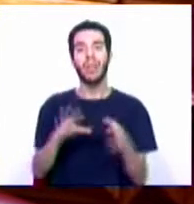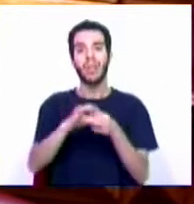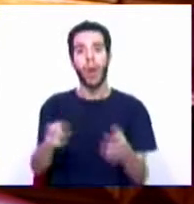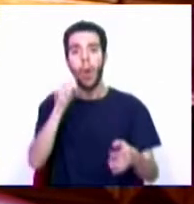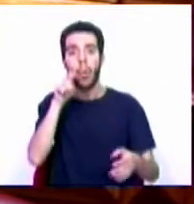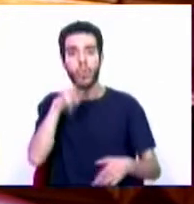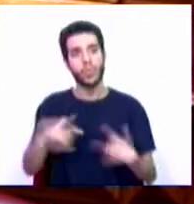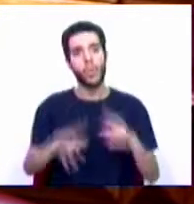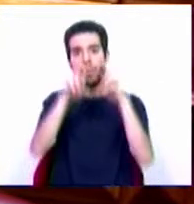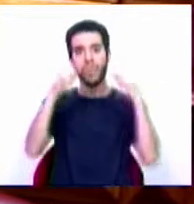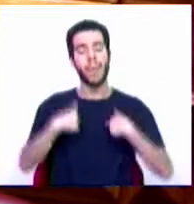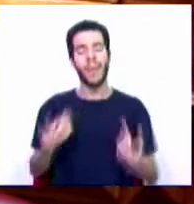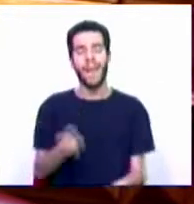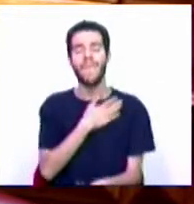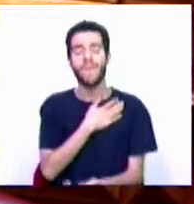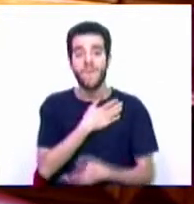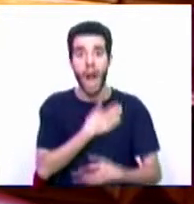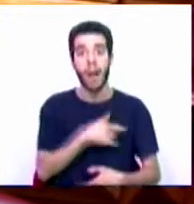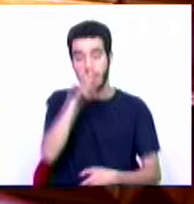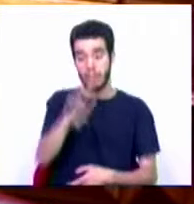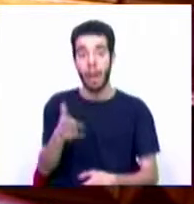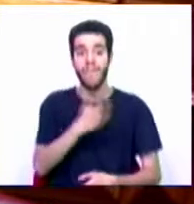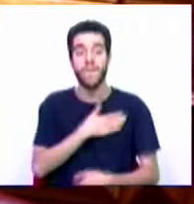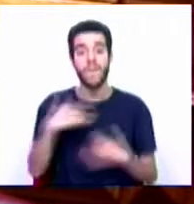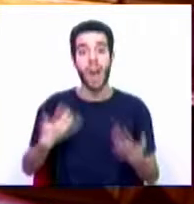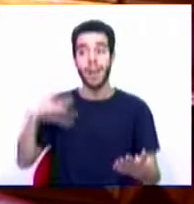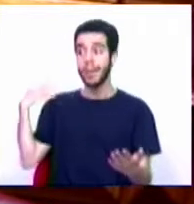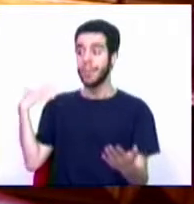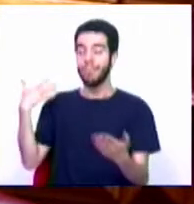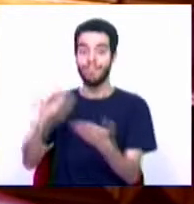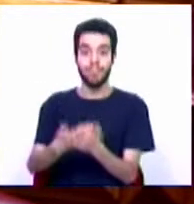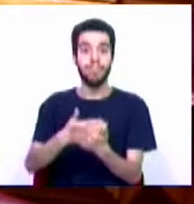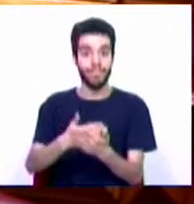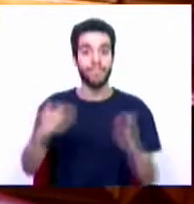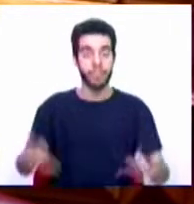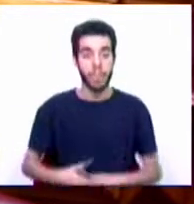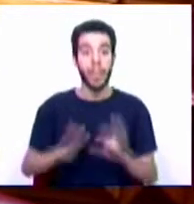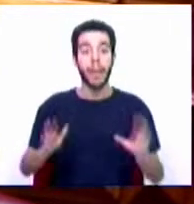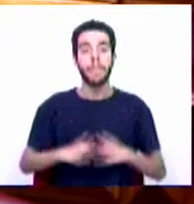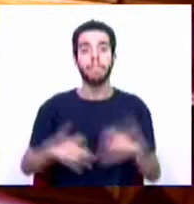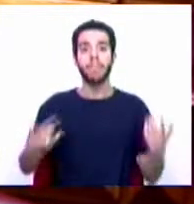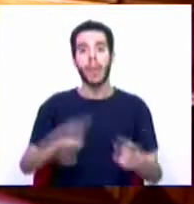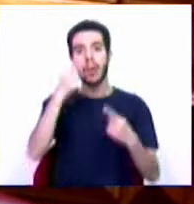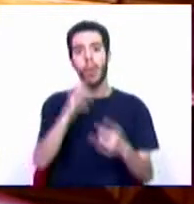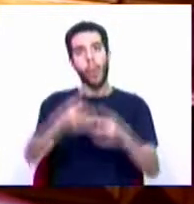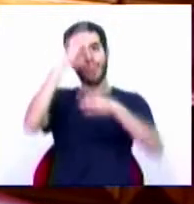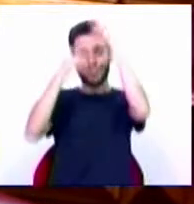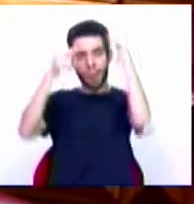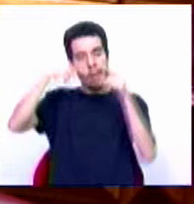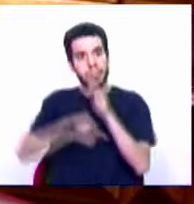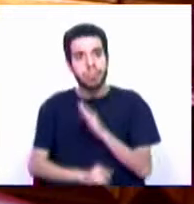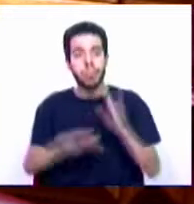temática que sempre o apaixonou até ao final dos seus dias. Tendo aprofundado o seu conhecimento e frequentado por isso mesmo